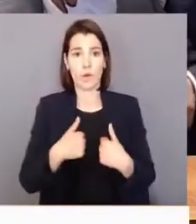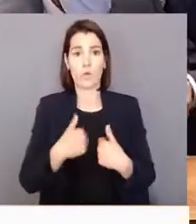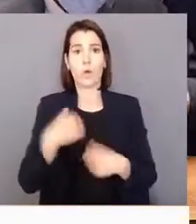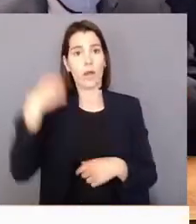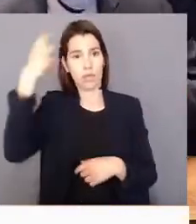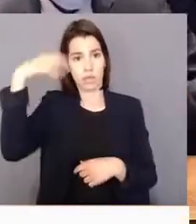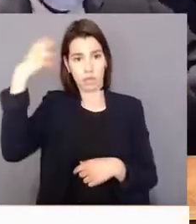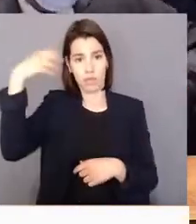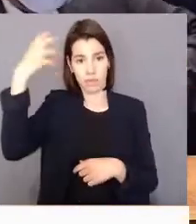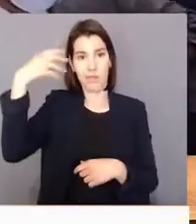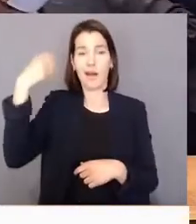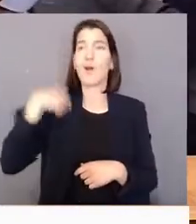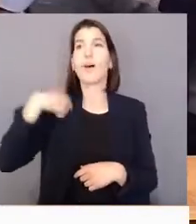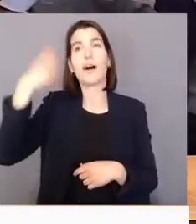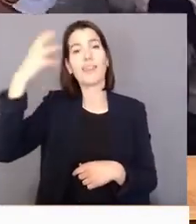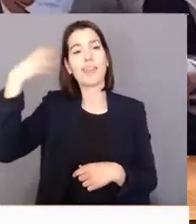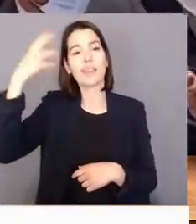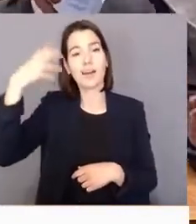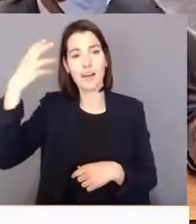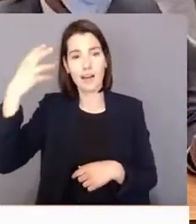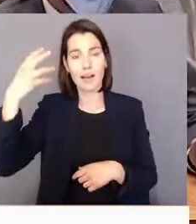não tenho nenhum prazer em,